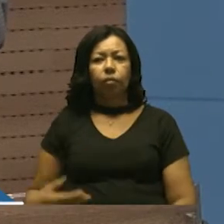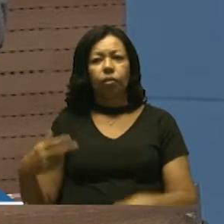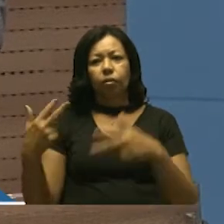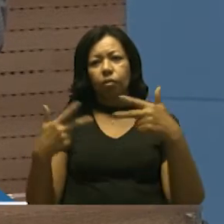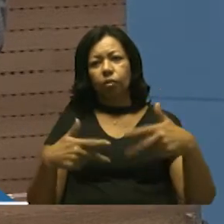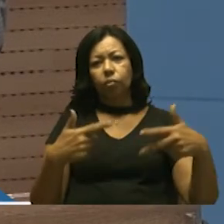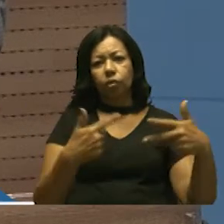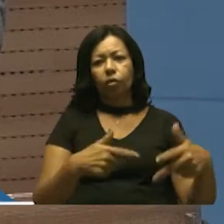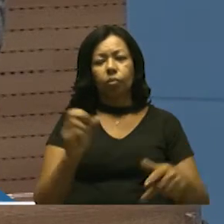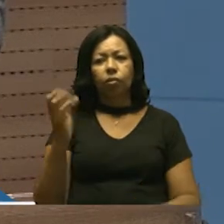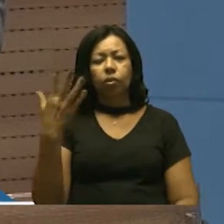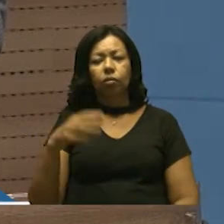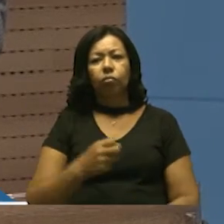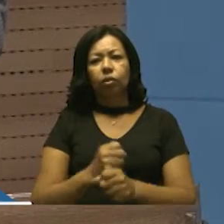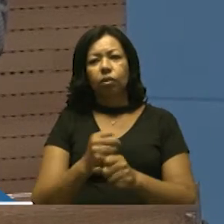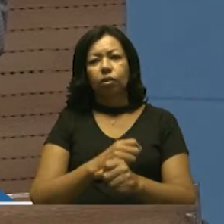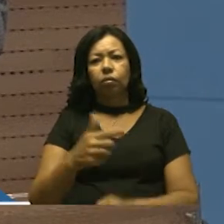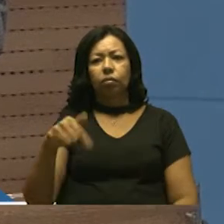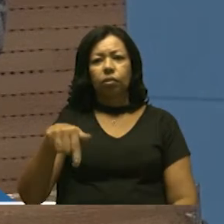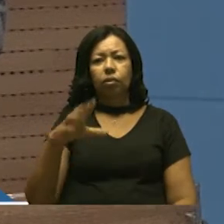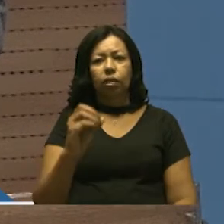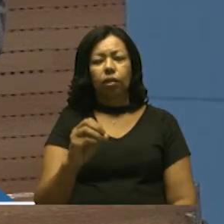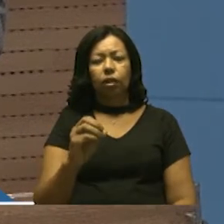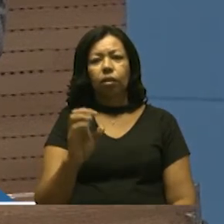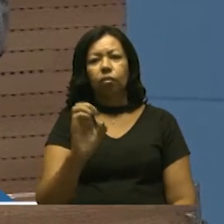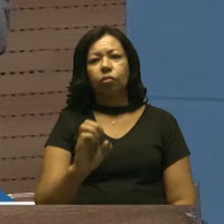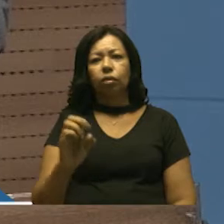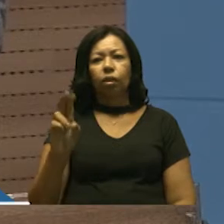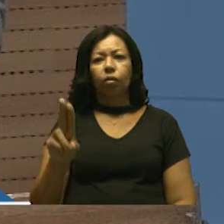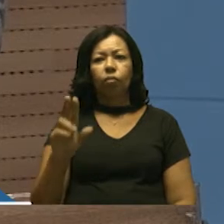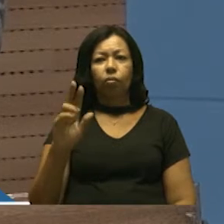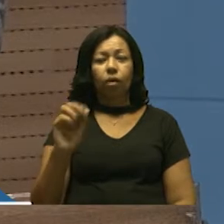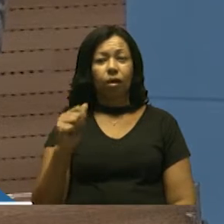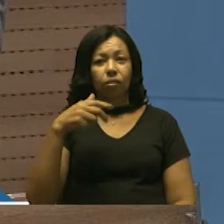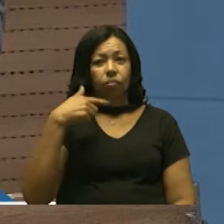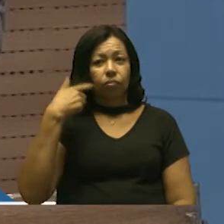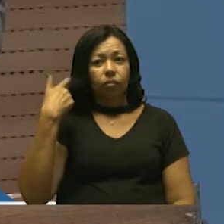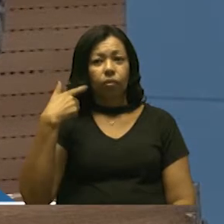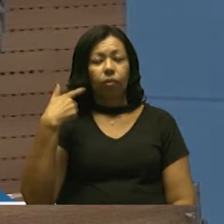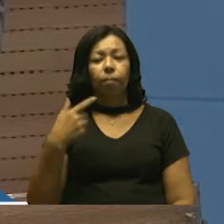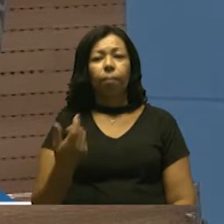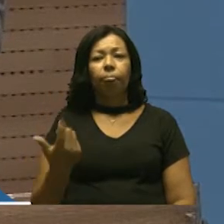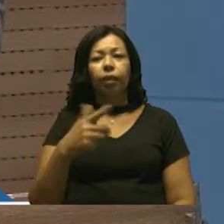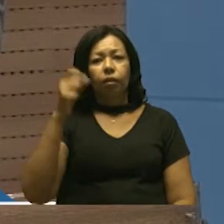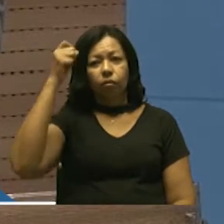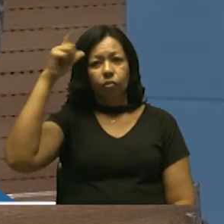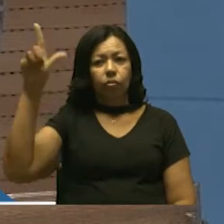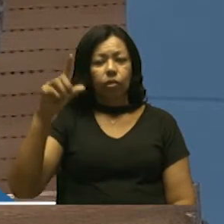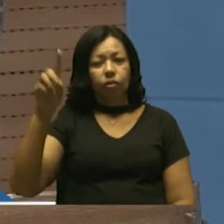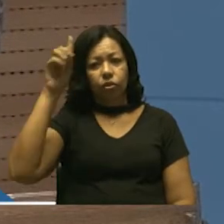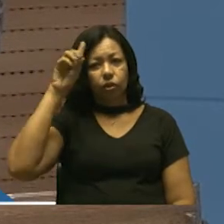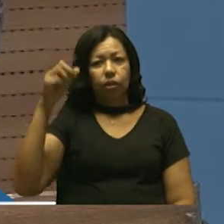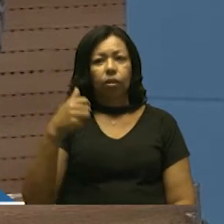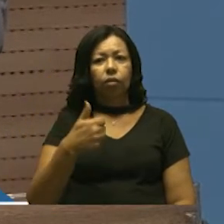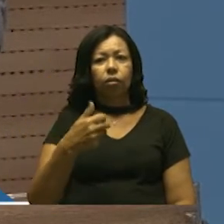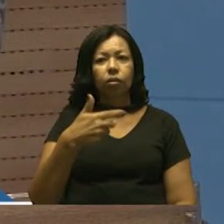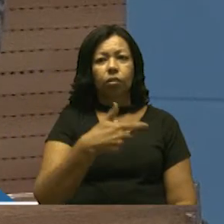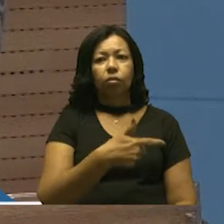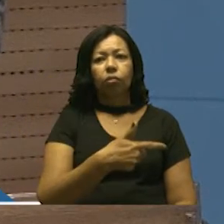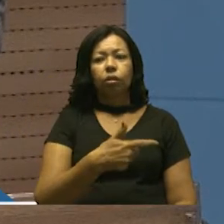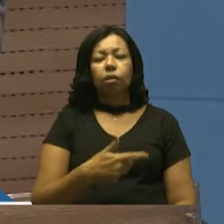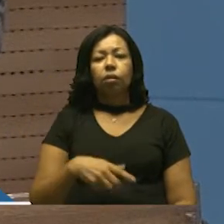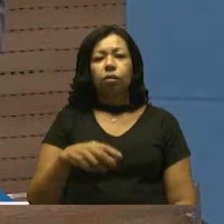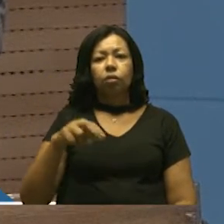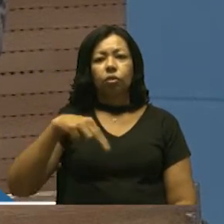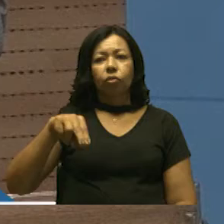surgiu na década de 70 nos Estados Unidos e em homenagem a essa cultura é comemorada no dia 12 de novembro, o